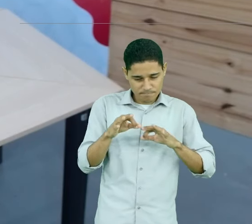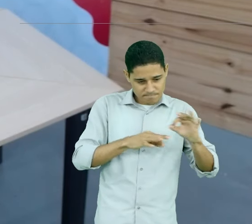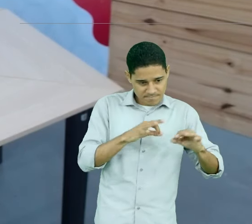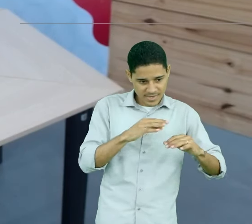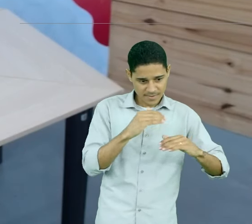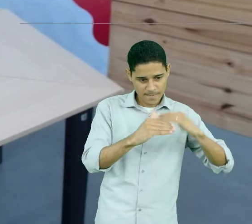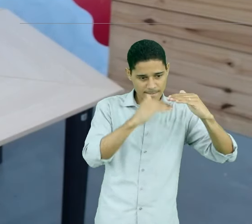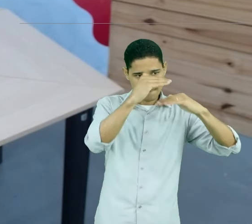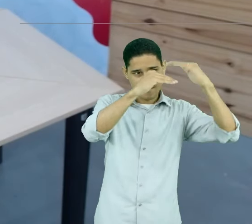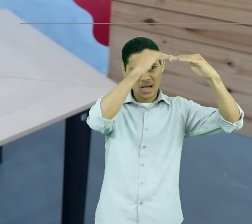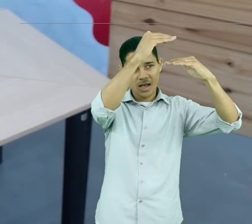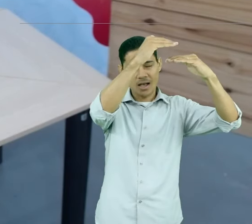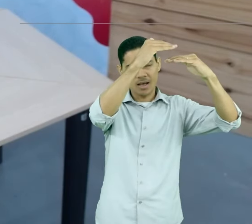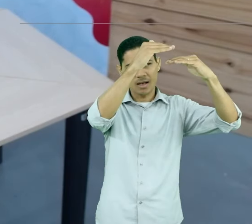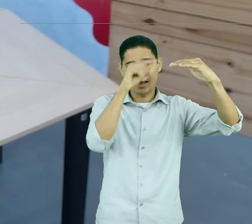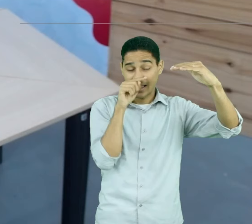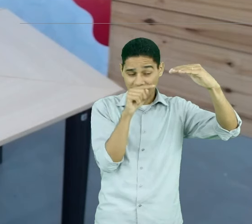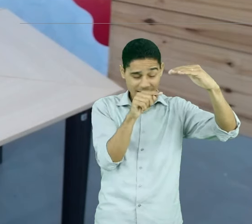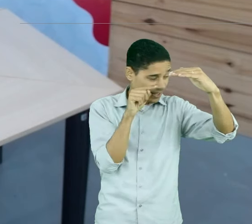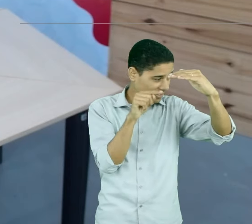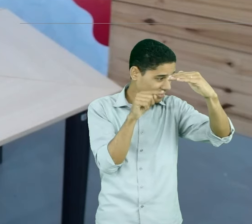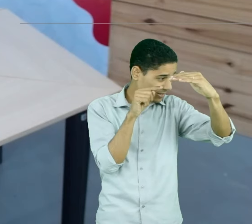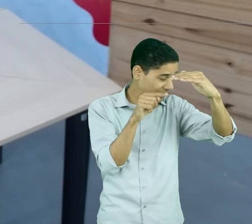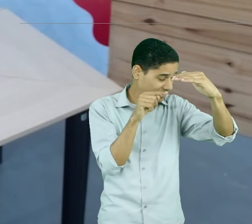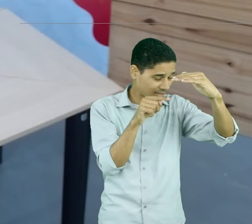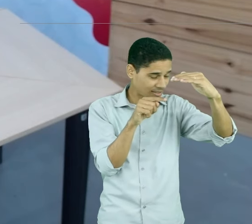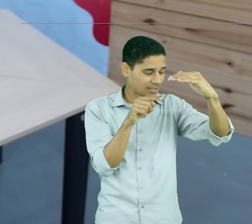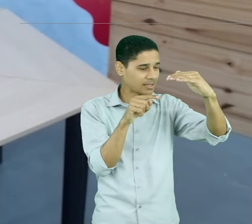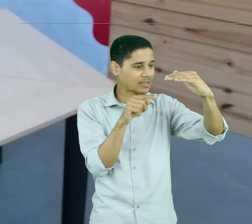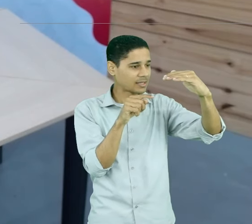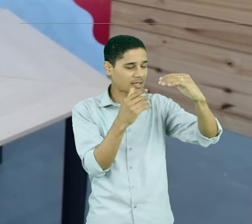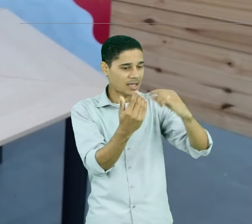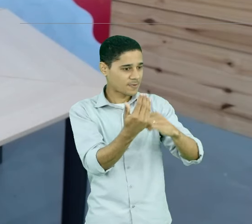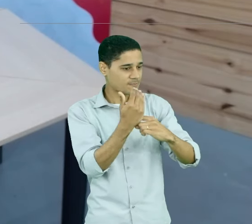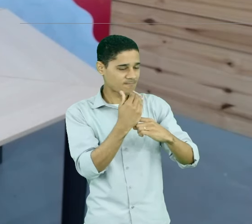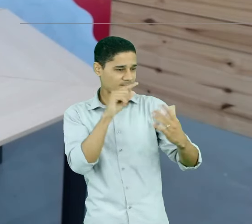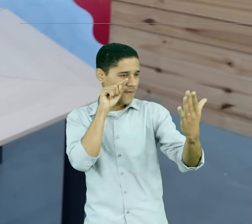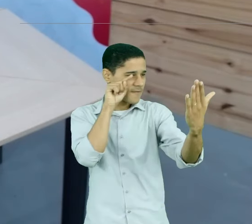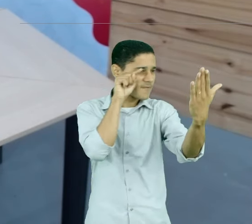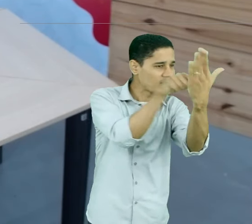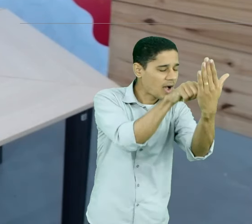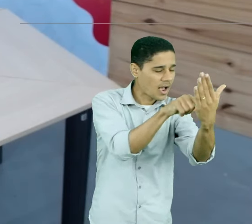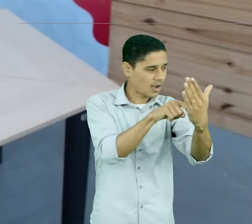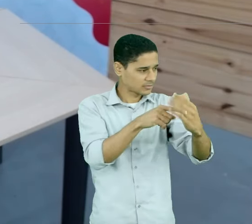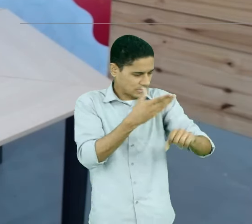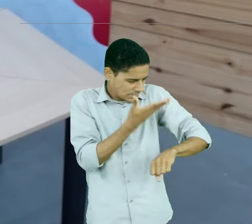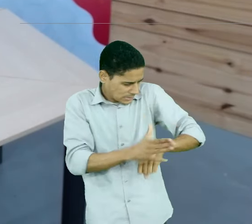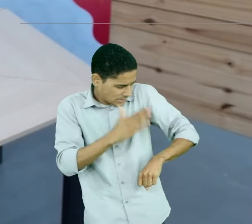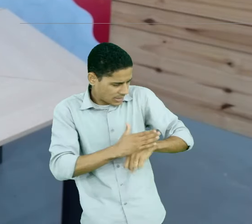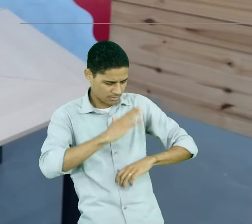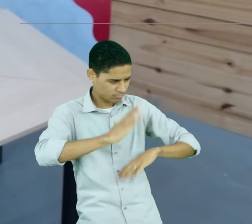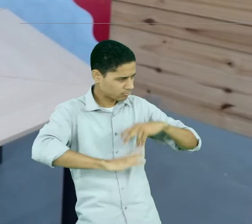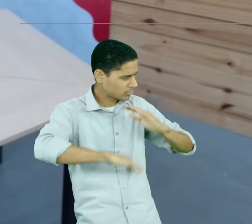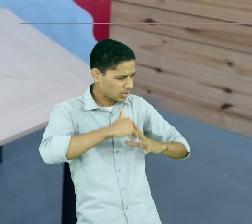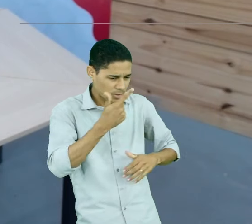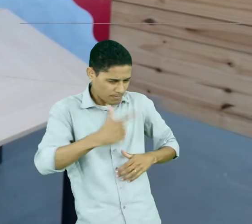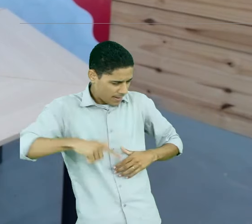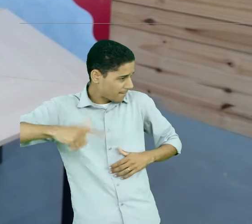definidor, com a possibilidade de definir metas, desenvolver habilidades e também